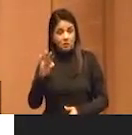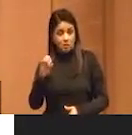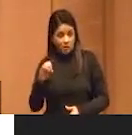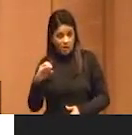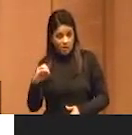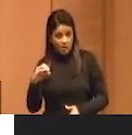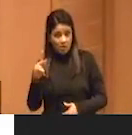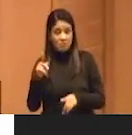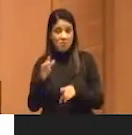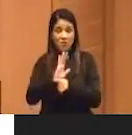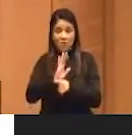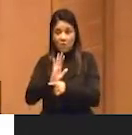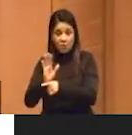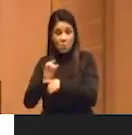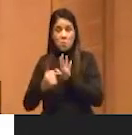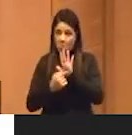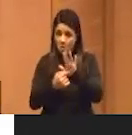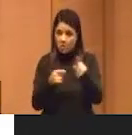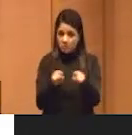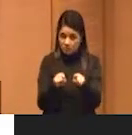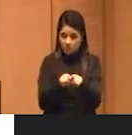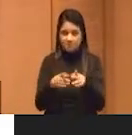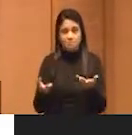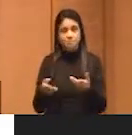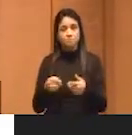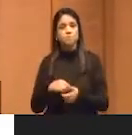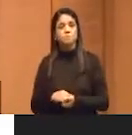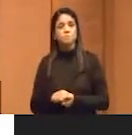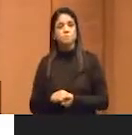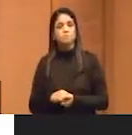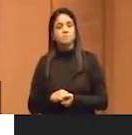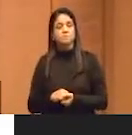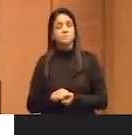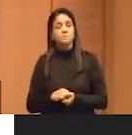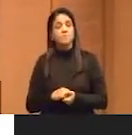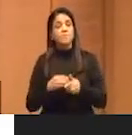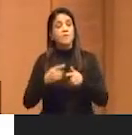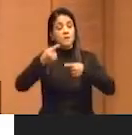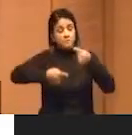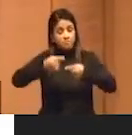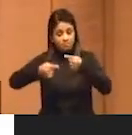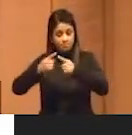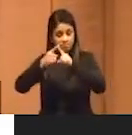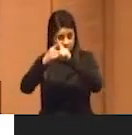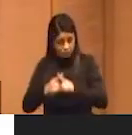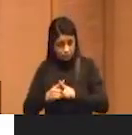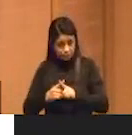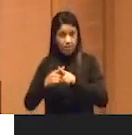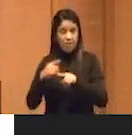filmes também apresentam isso. Ou seja, essa disputa política nos faz